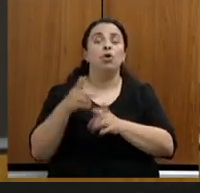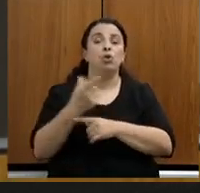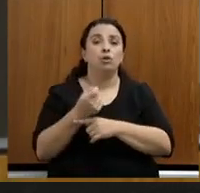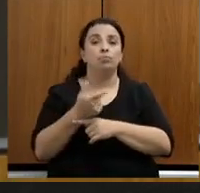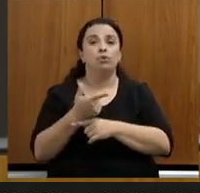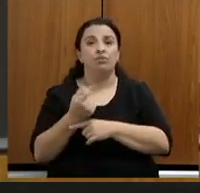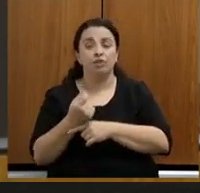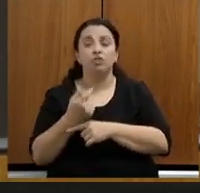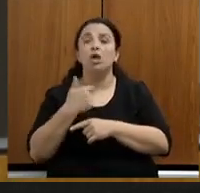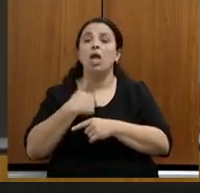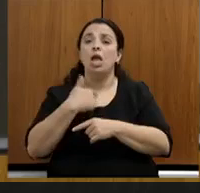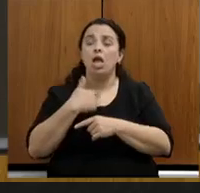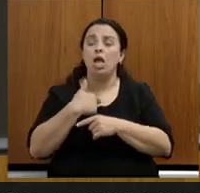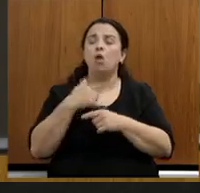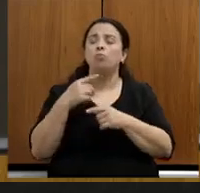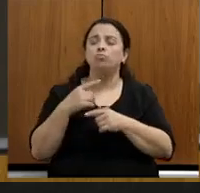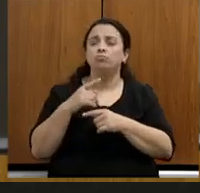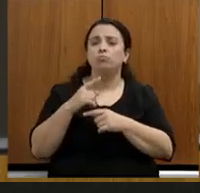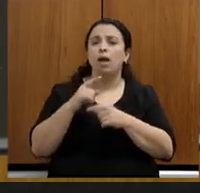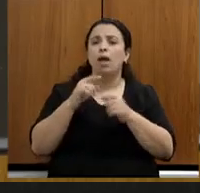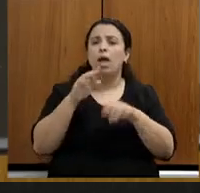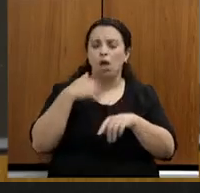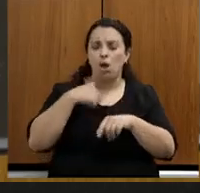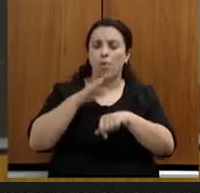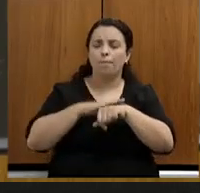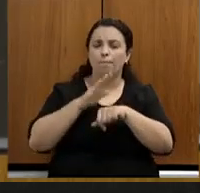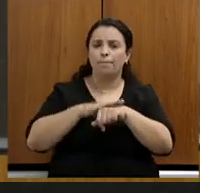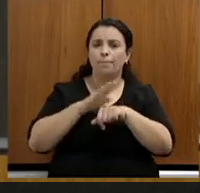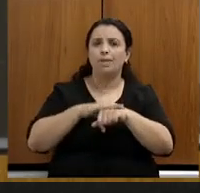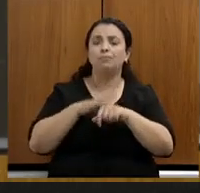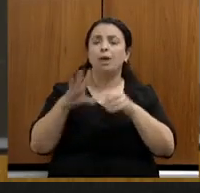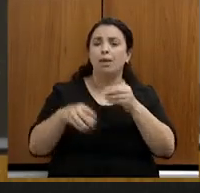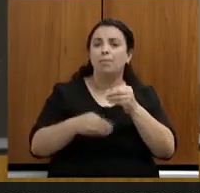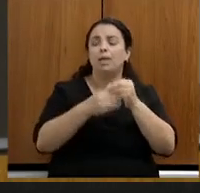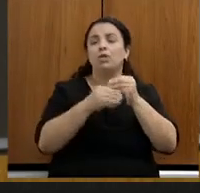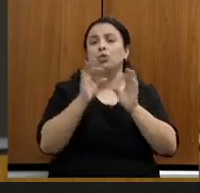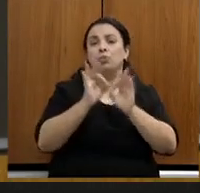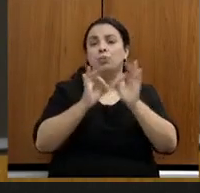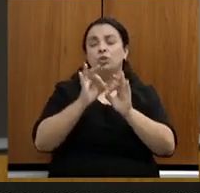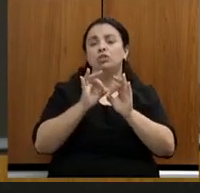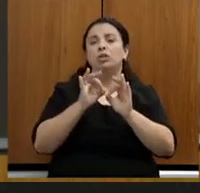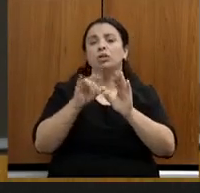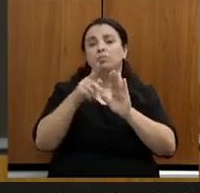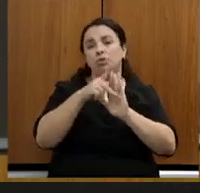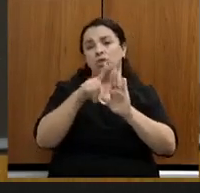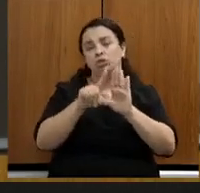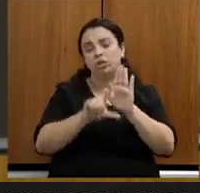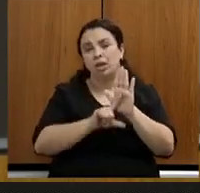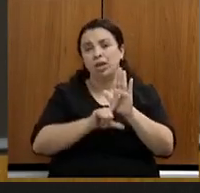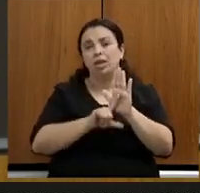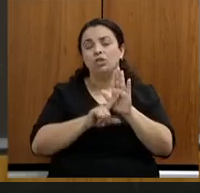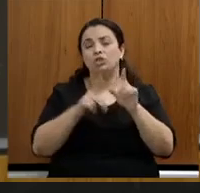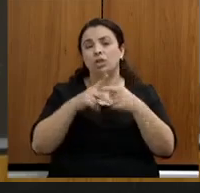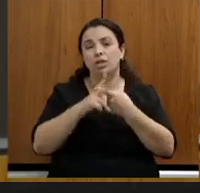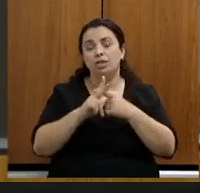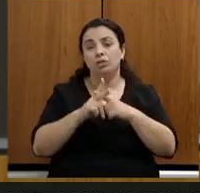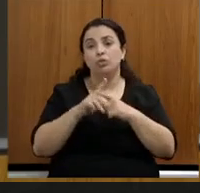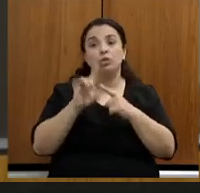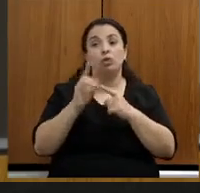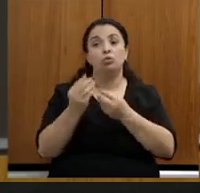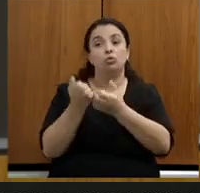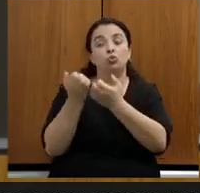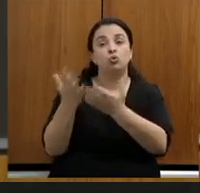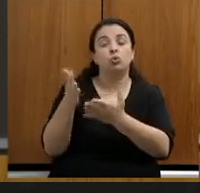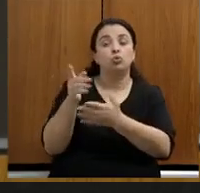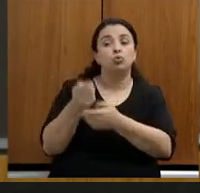das autoras da emenda no projeto de lei de reajuste que o governador Romeu Zema concedeu apenas à segurança pública. Eu fui